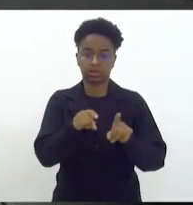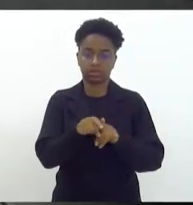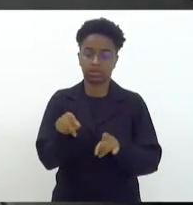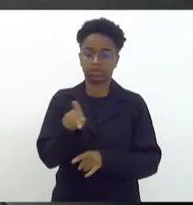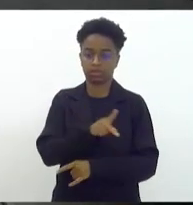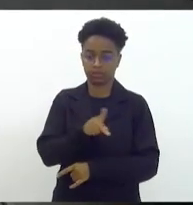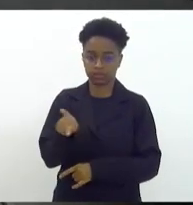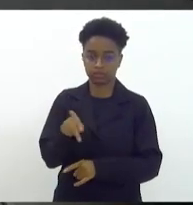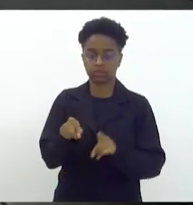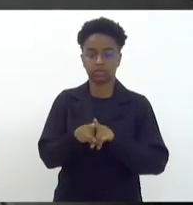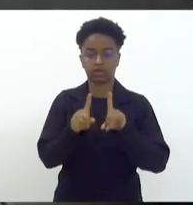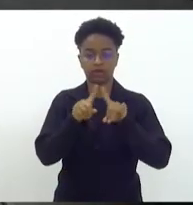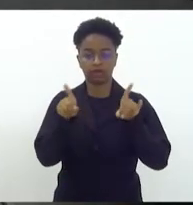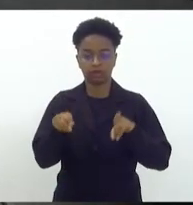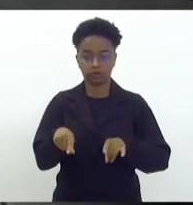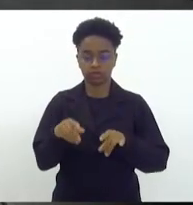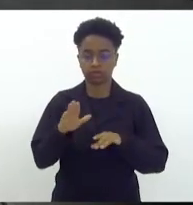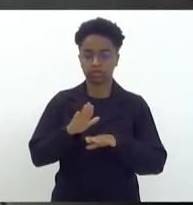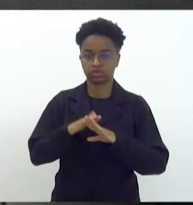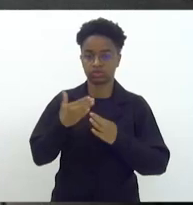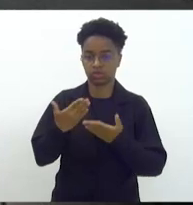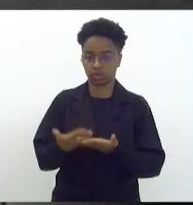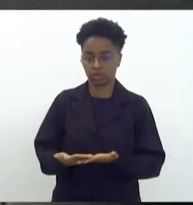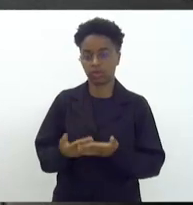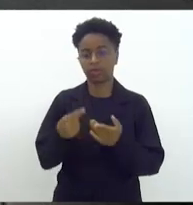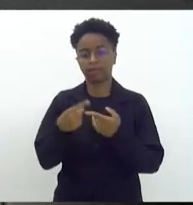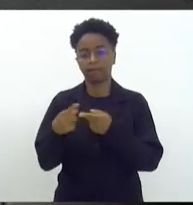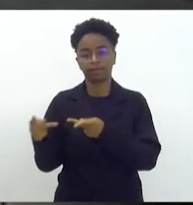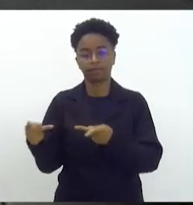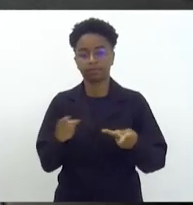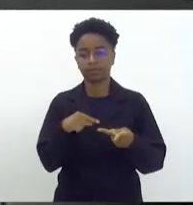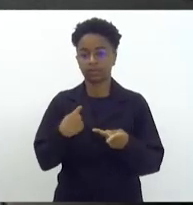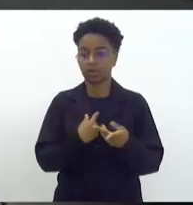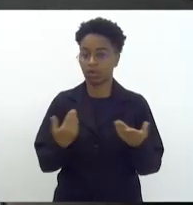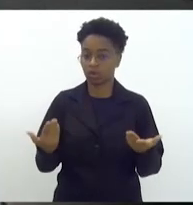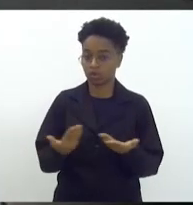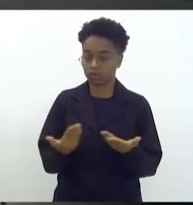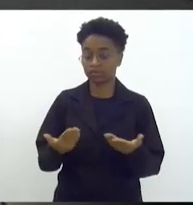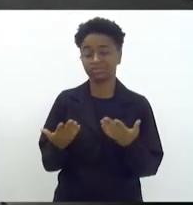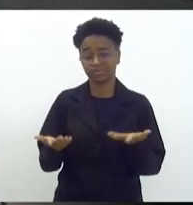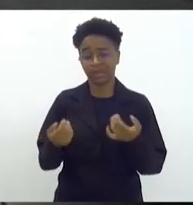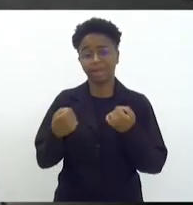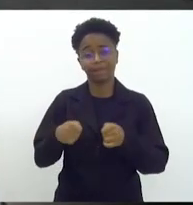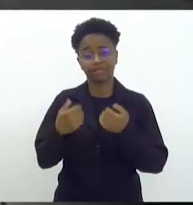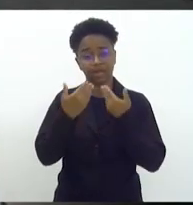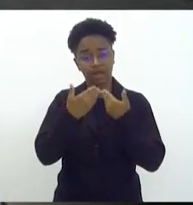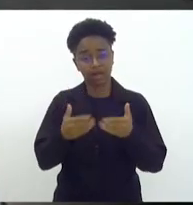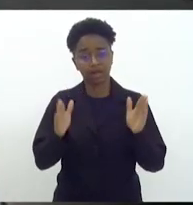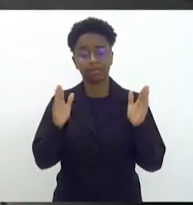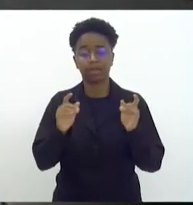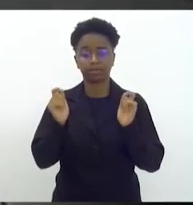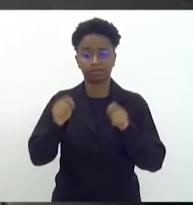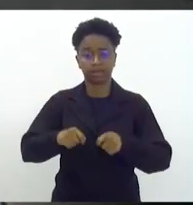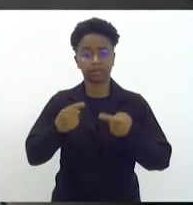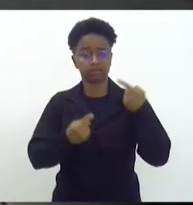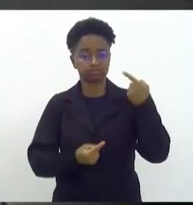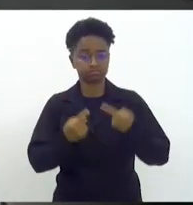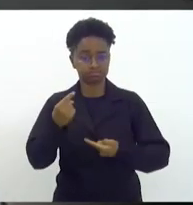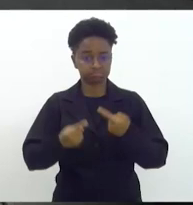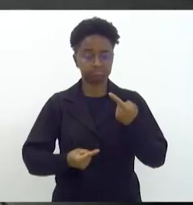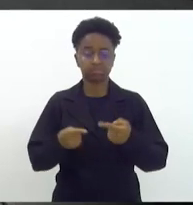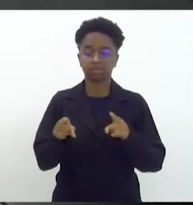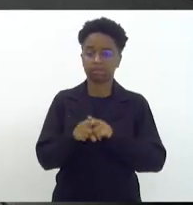professores e também os funcionários administrativos que visitam essa casa. Essa casa tem que estar aberta ao debate, aberta